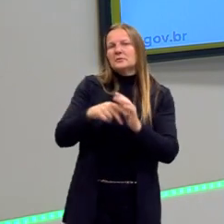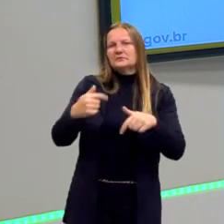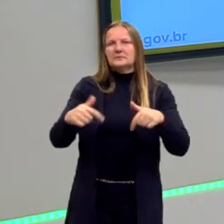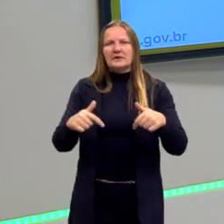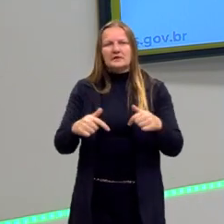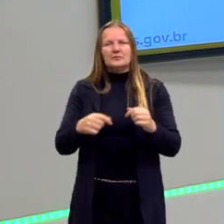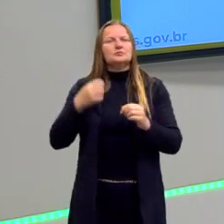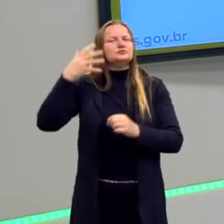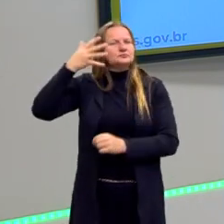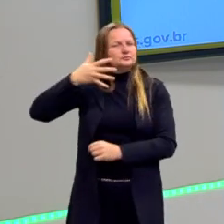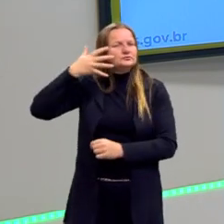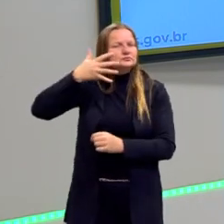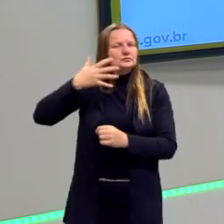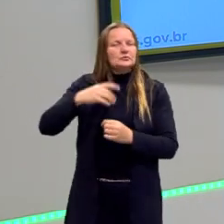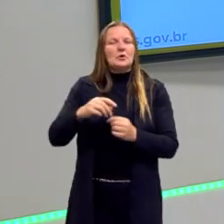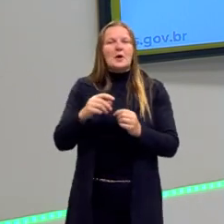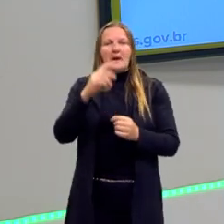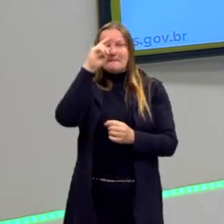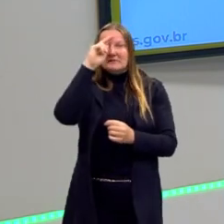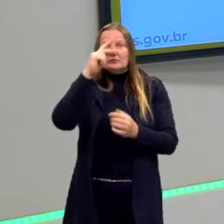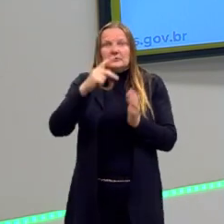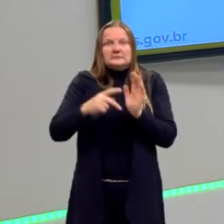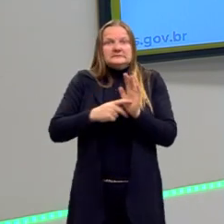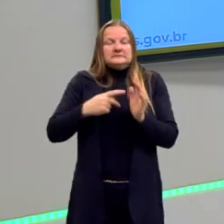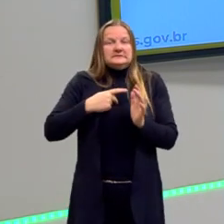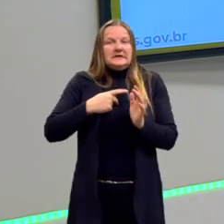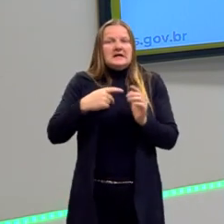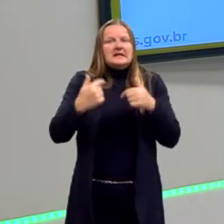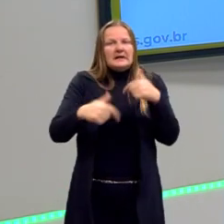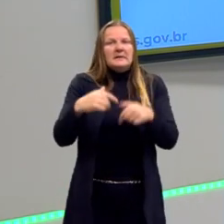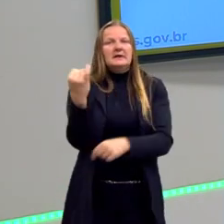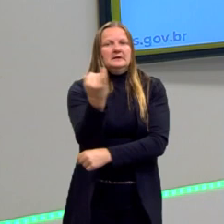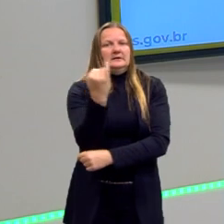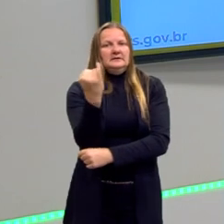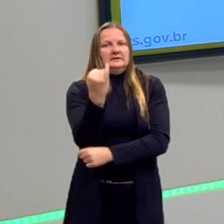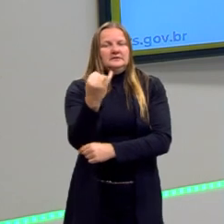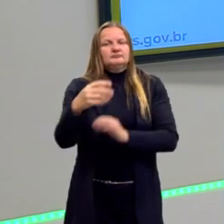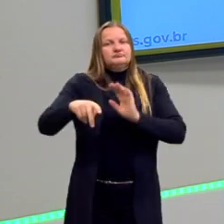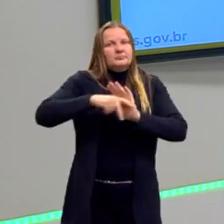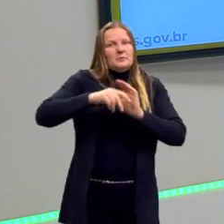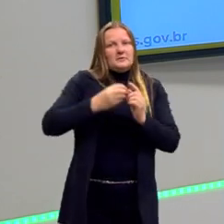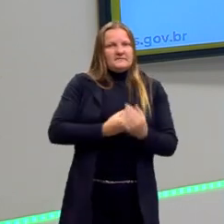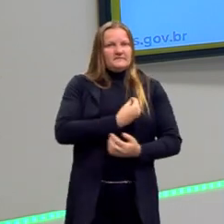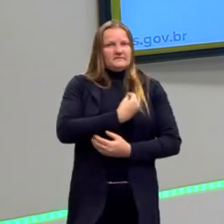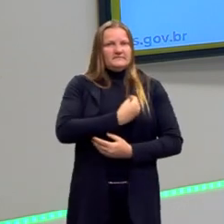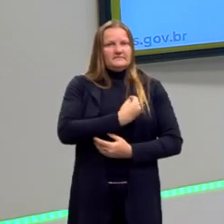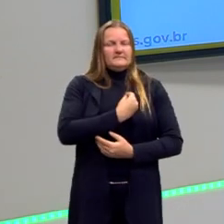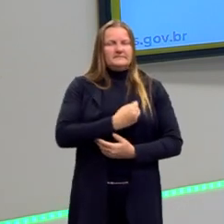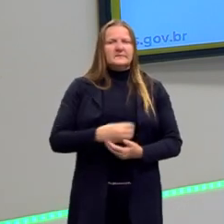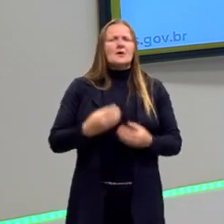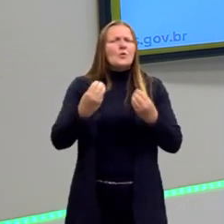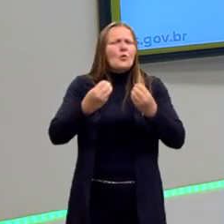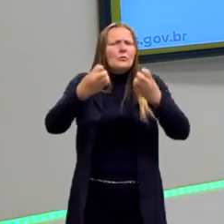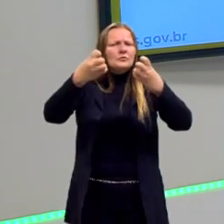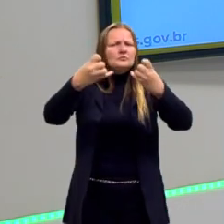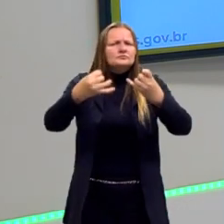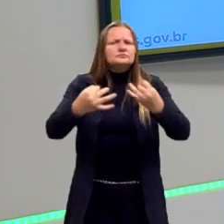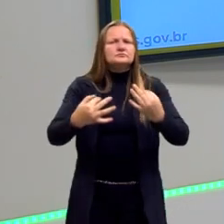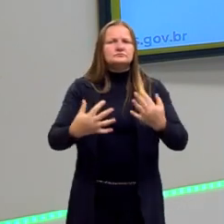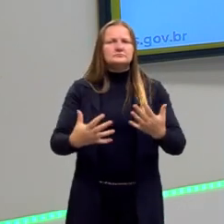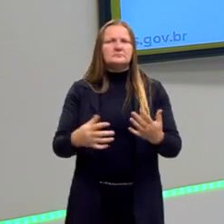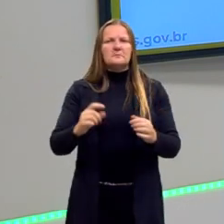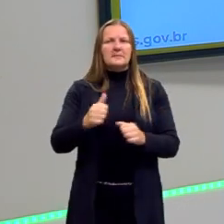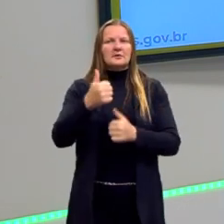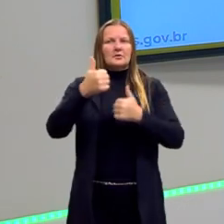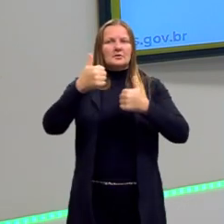para que as pessoas se convençam de que trabalhar era algo importante para as suas vidas. Vamos ver como é que isso vai se